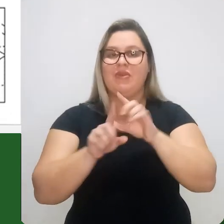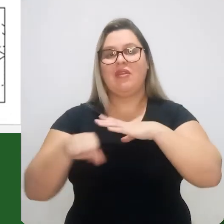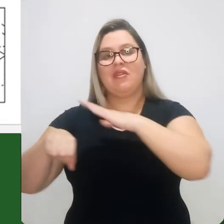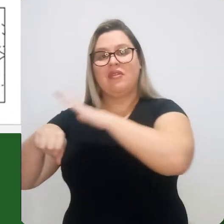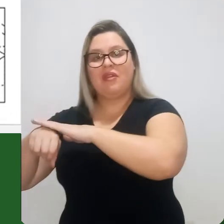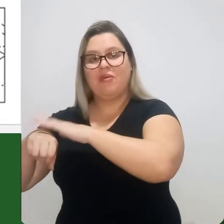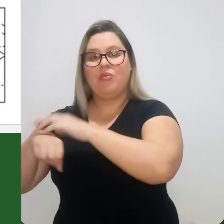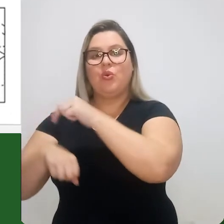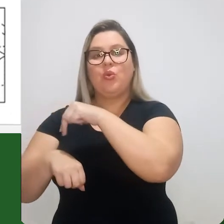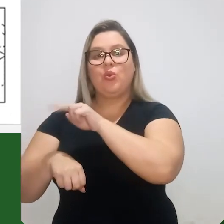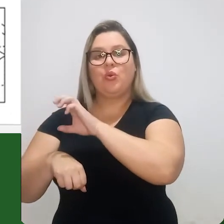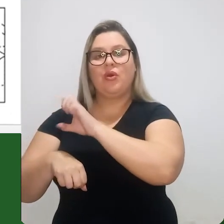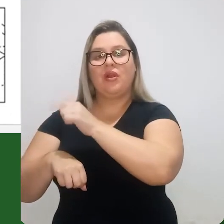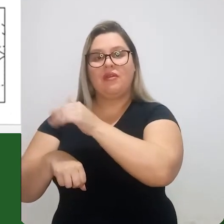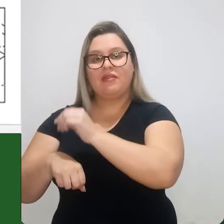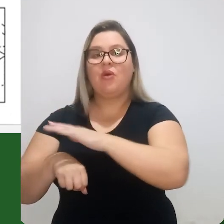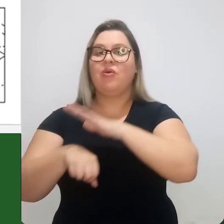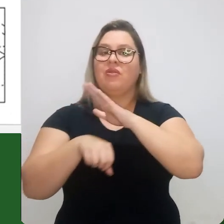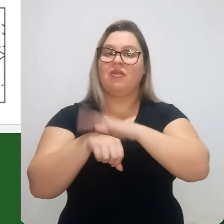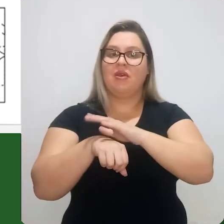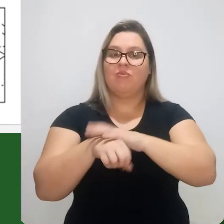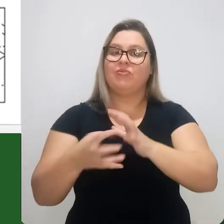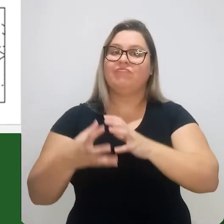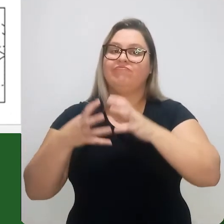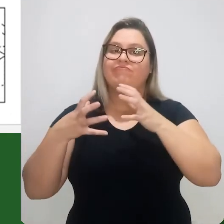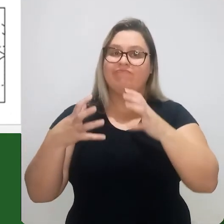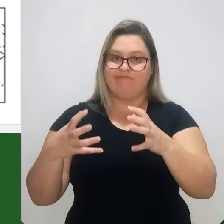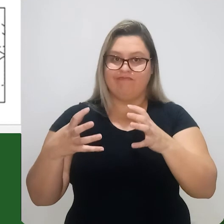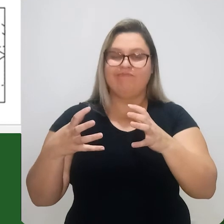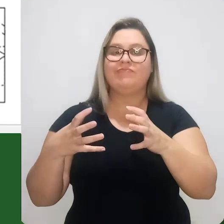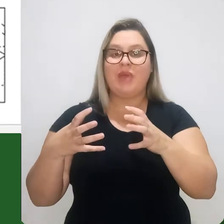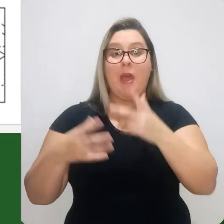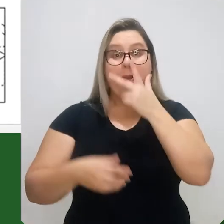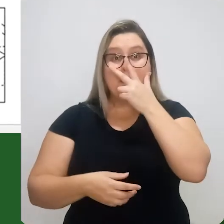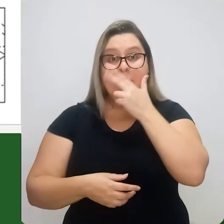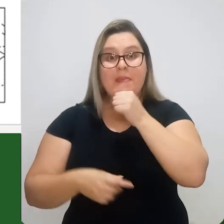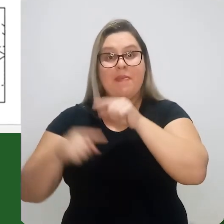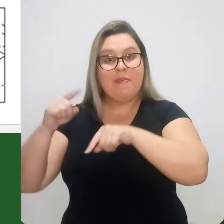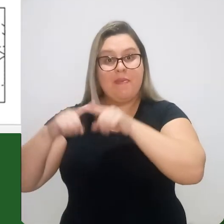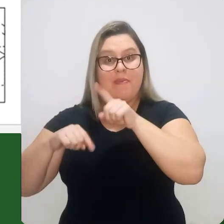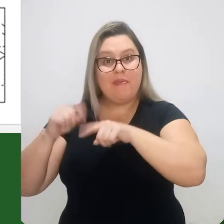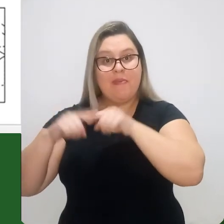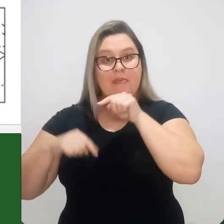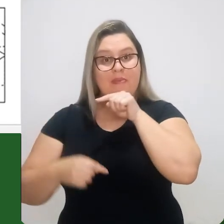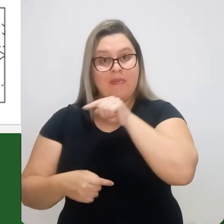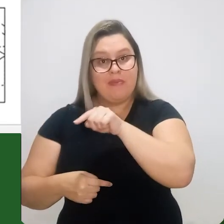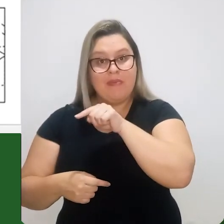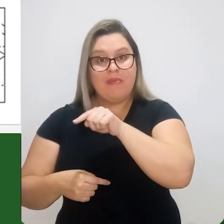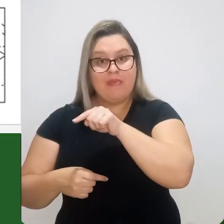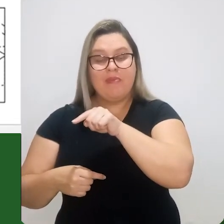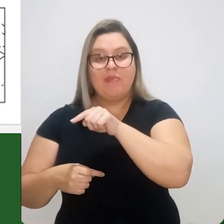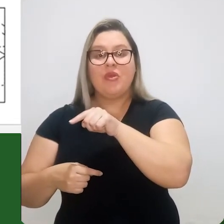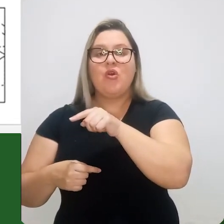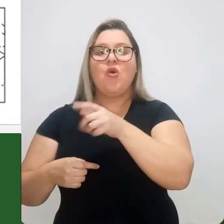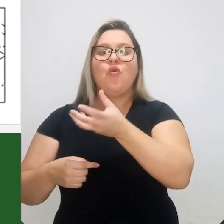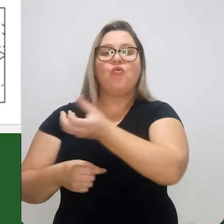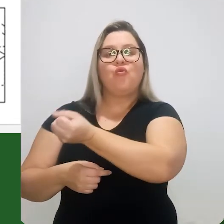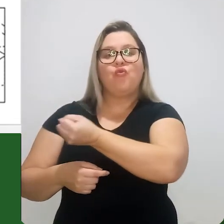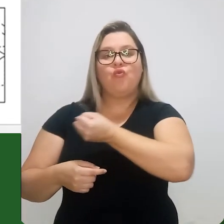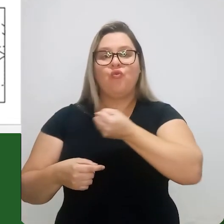ter um tempo de nucleação e depois temos um tempo de crescimento. Pegamos o mesmo material, tiramos do